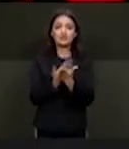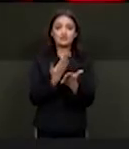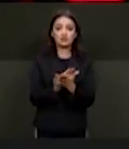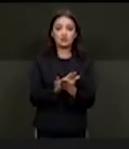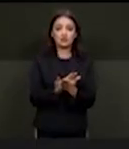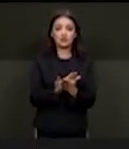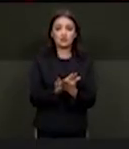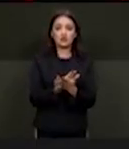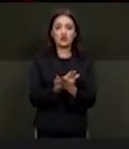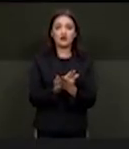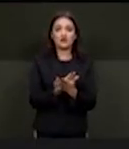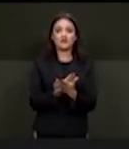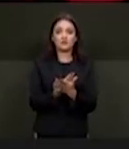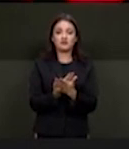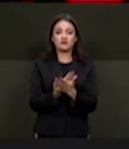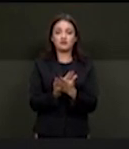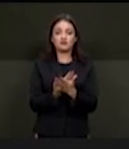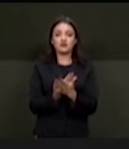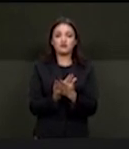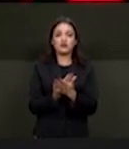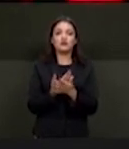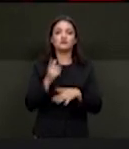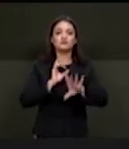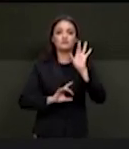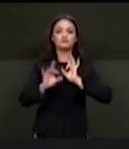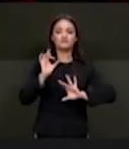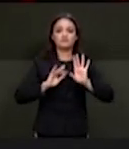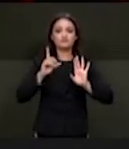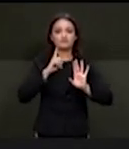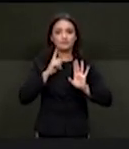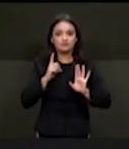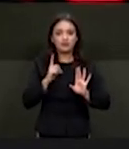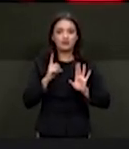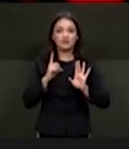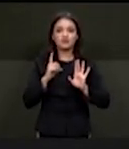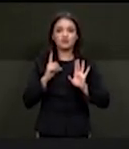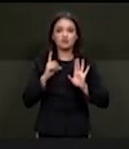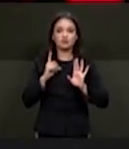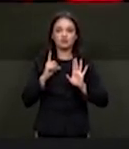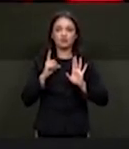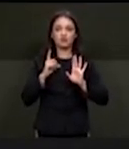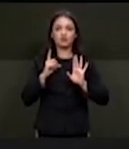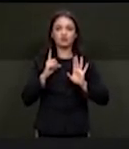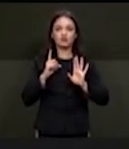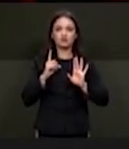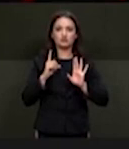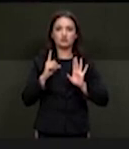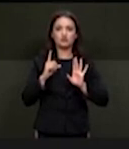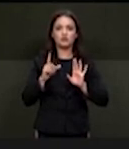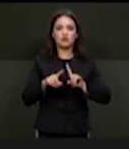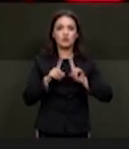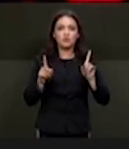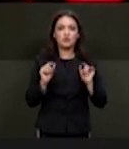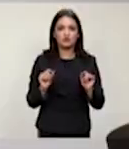especiais, nas instituições especializadas. E por que digo isso? Porque